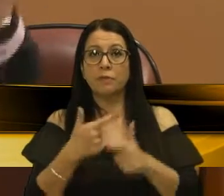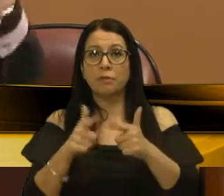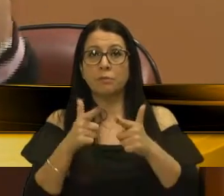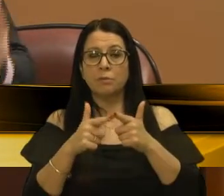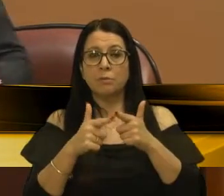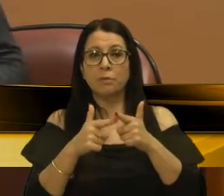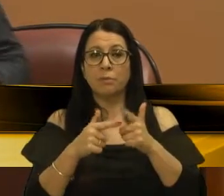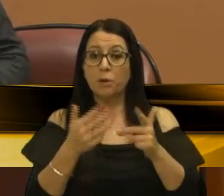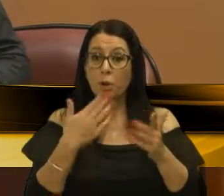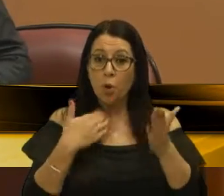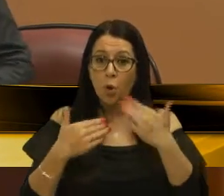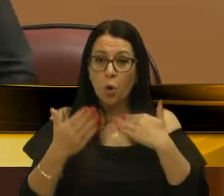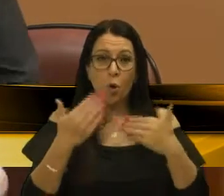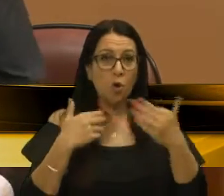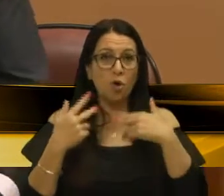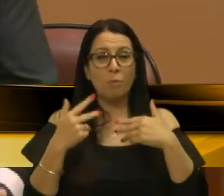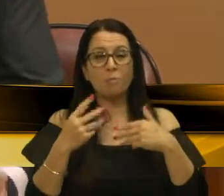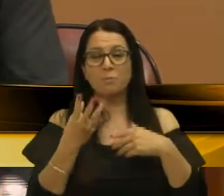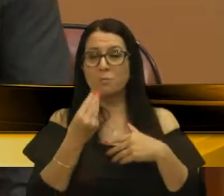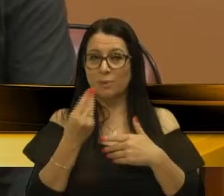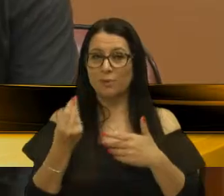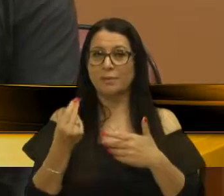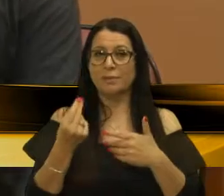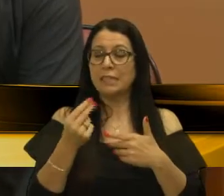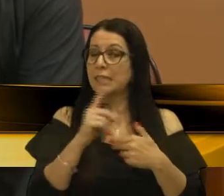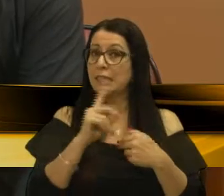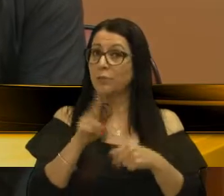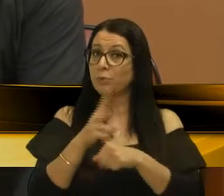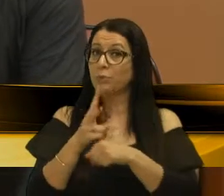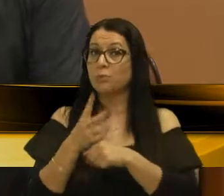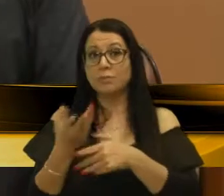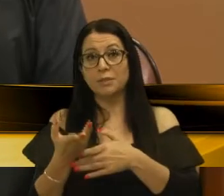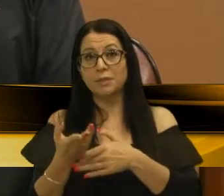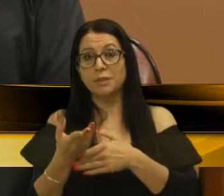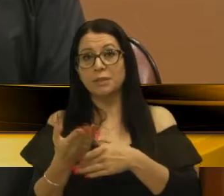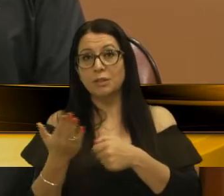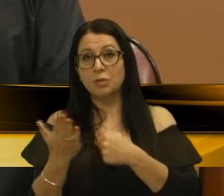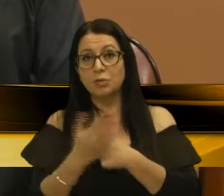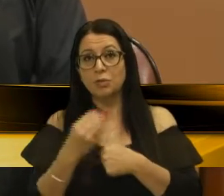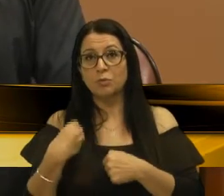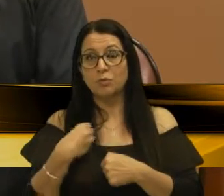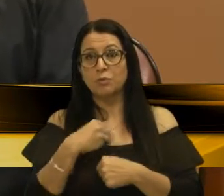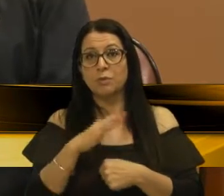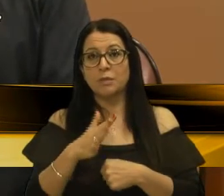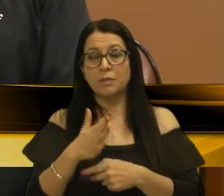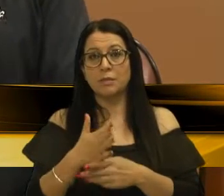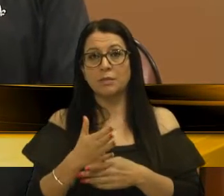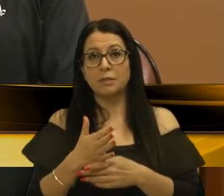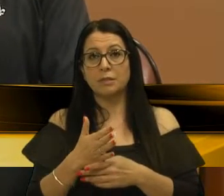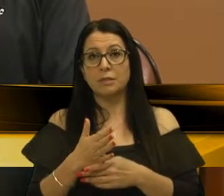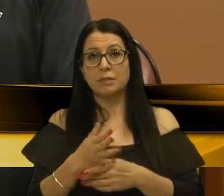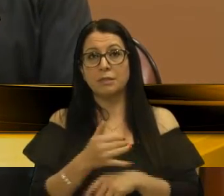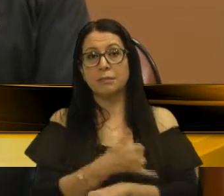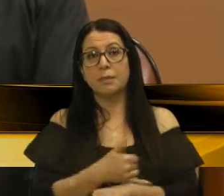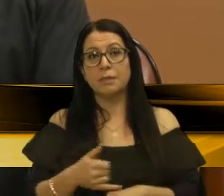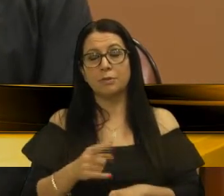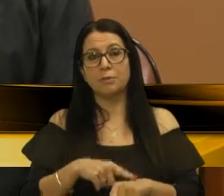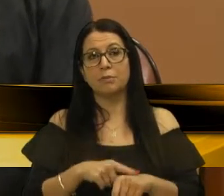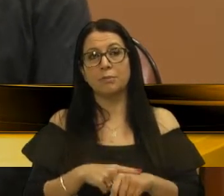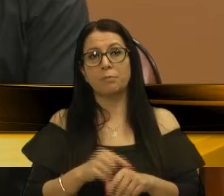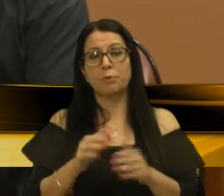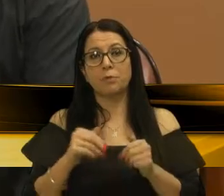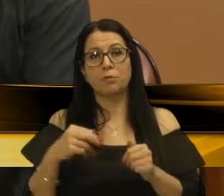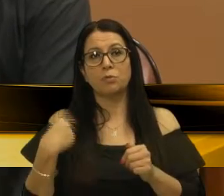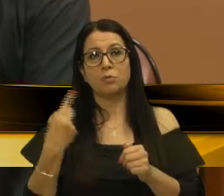boca, se alimentando talvez demais, e não buscando, enfim, esse auxílio do médico, talvez muitas vezes fique tarde demais. Era isso, peço